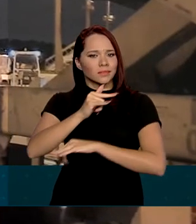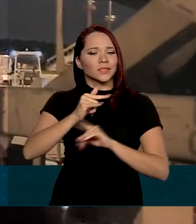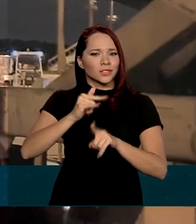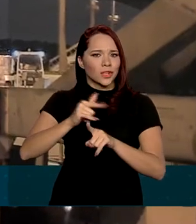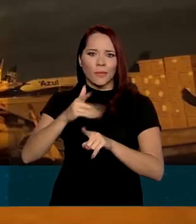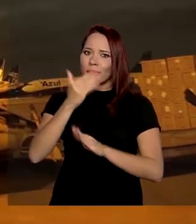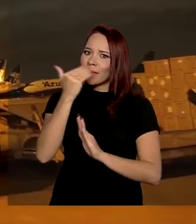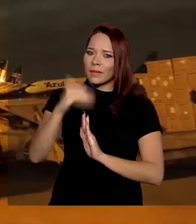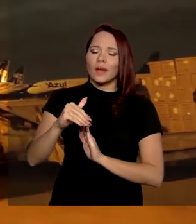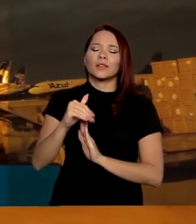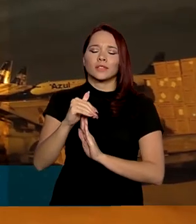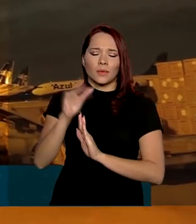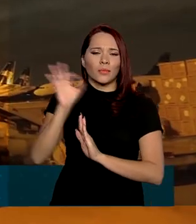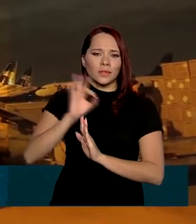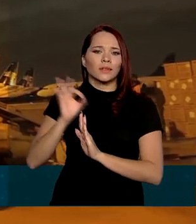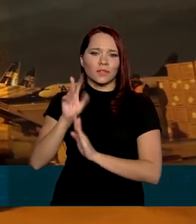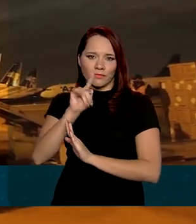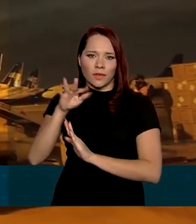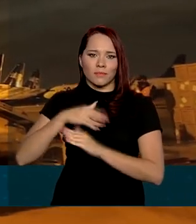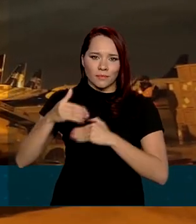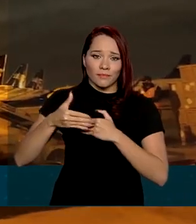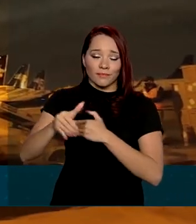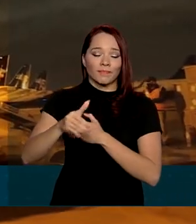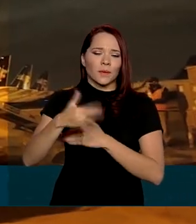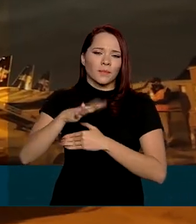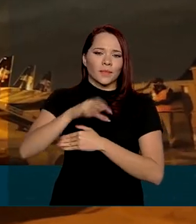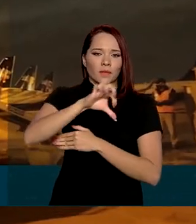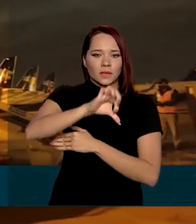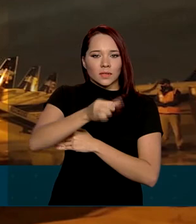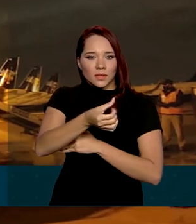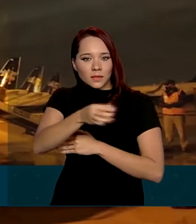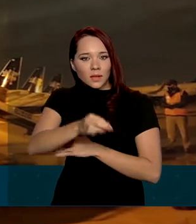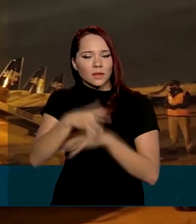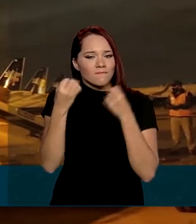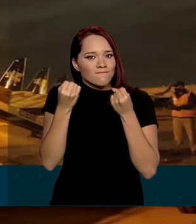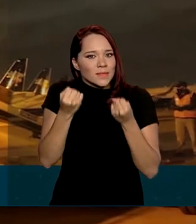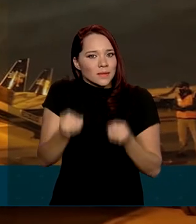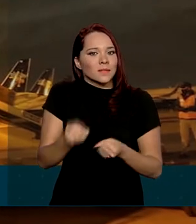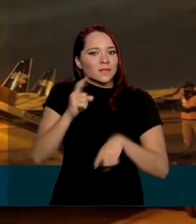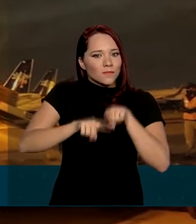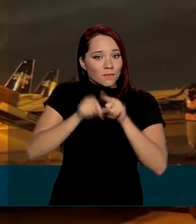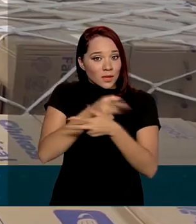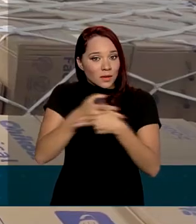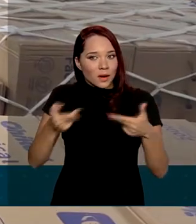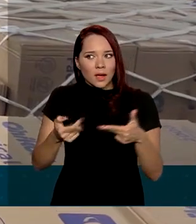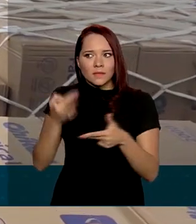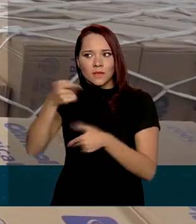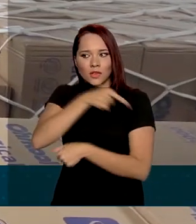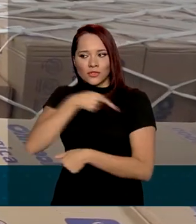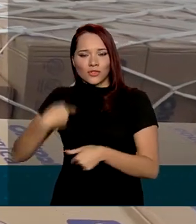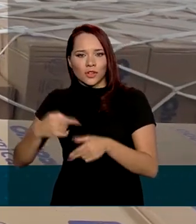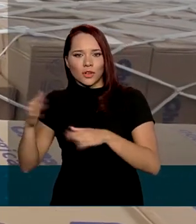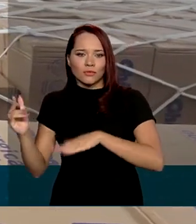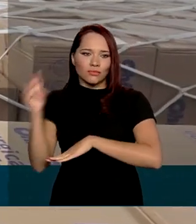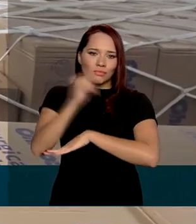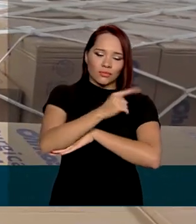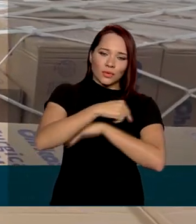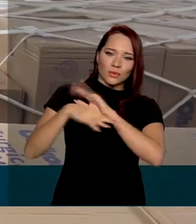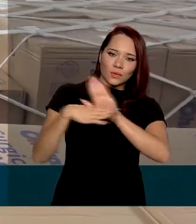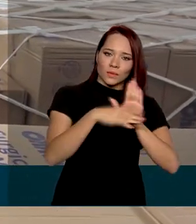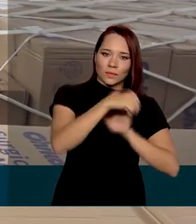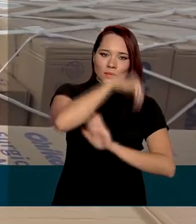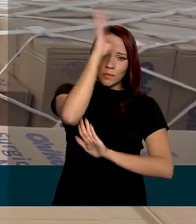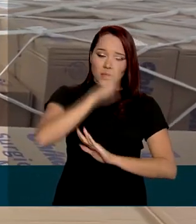total previsto. A expectativa é de que 960 toneladas de insumos sejam importadas da China para ajudar o Brasil